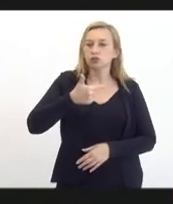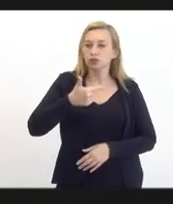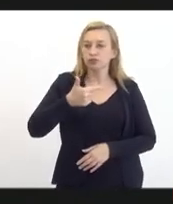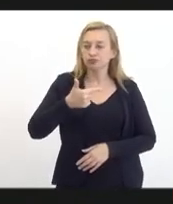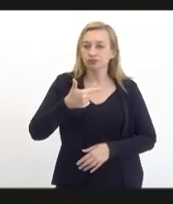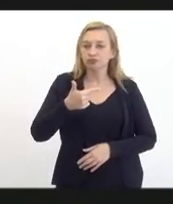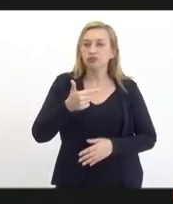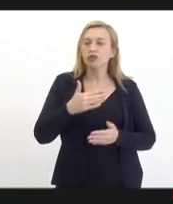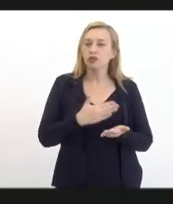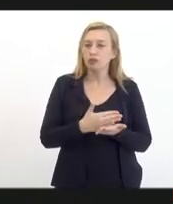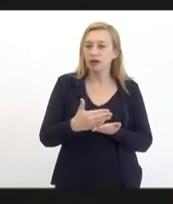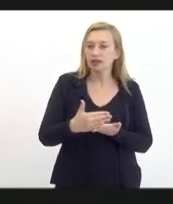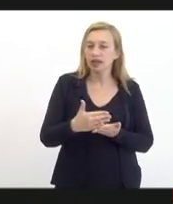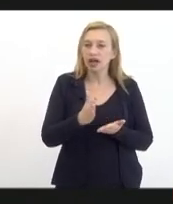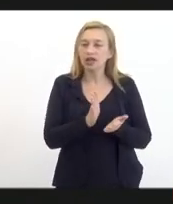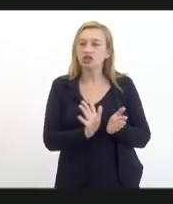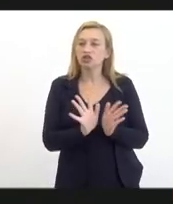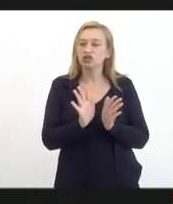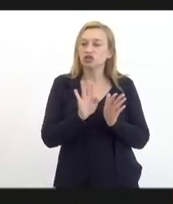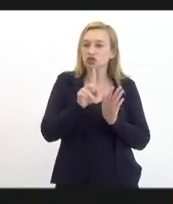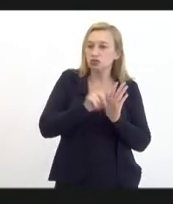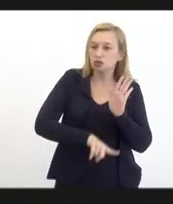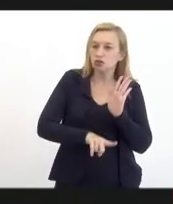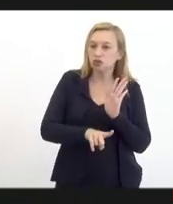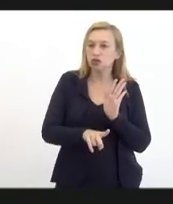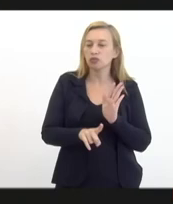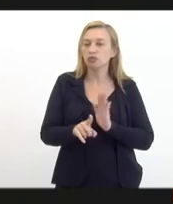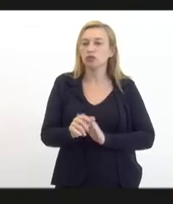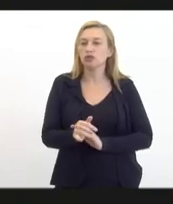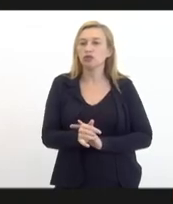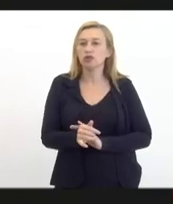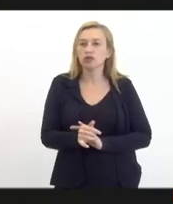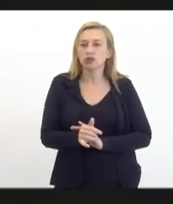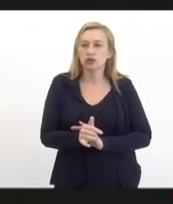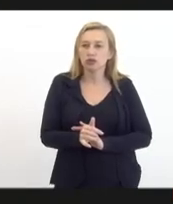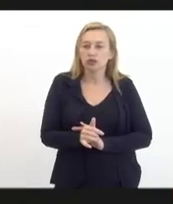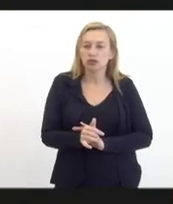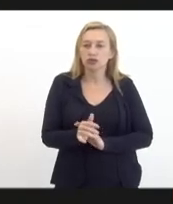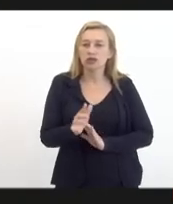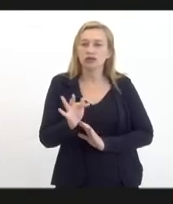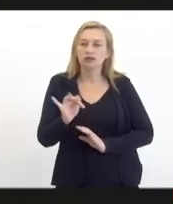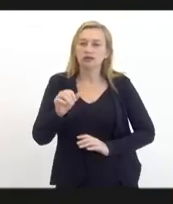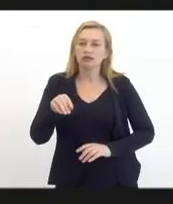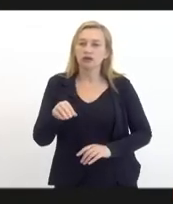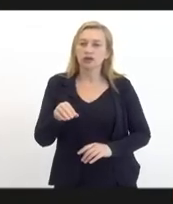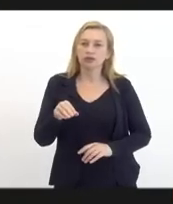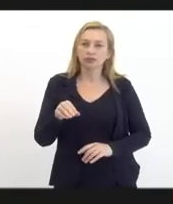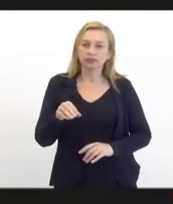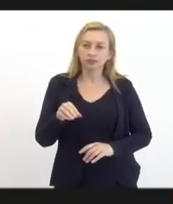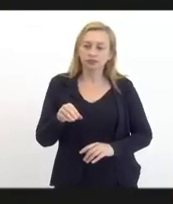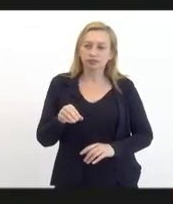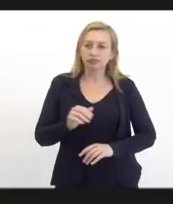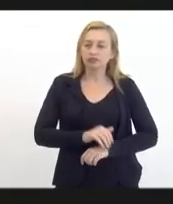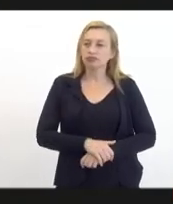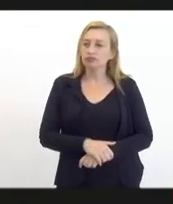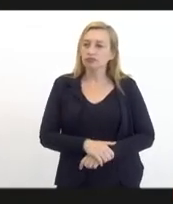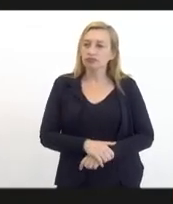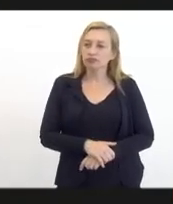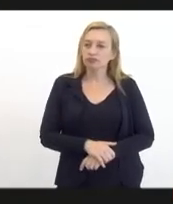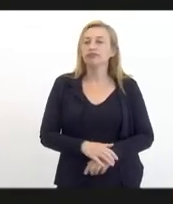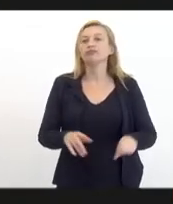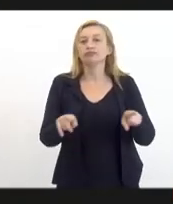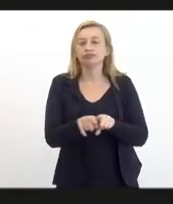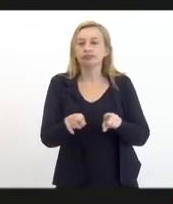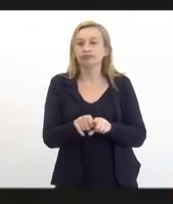reduzir um pouco essa informalidade o cálculo do IPEX do Instituto do Comércio do Estado do de Janeiro com o dado do IBGE e